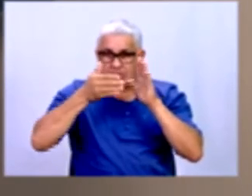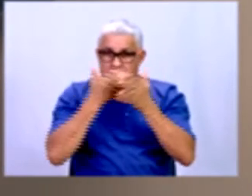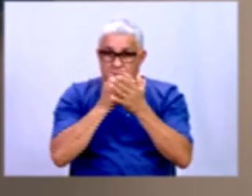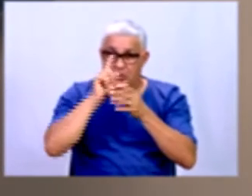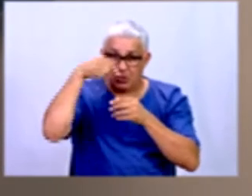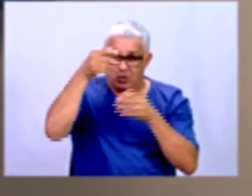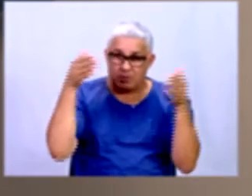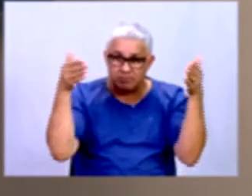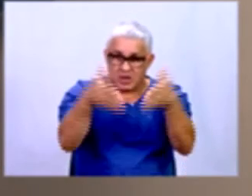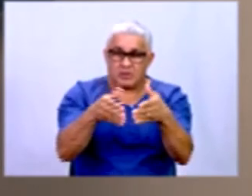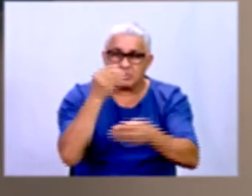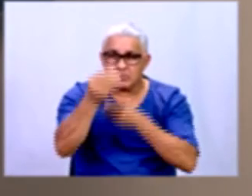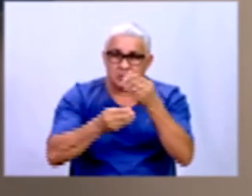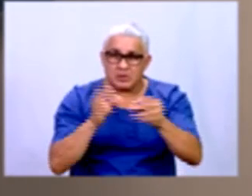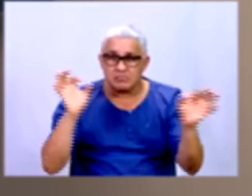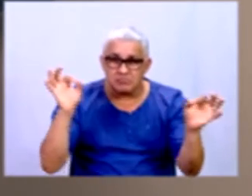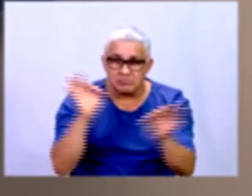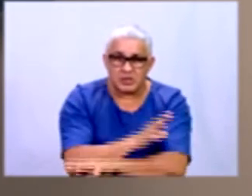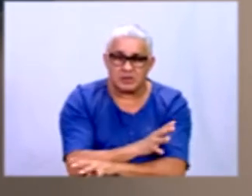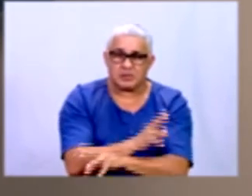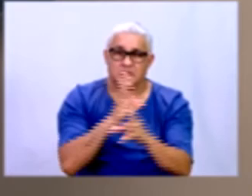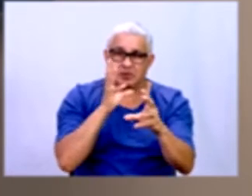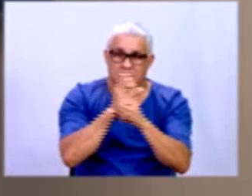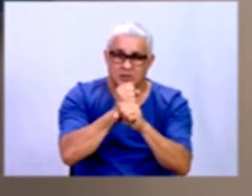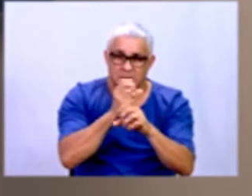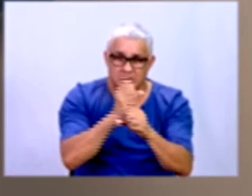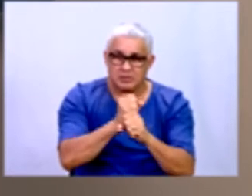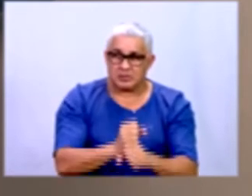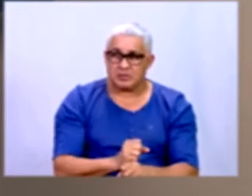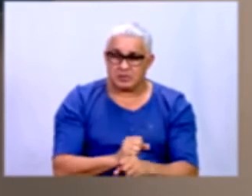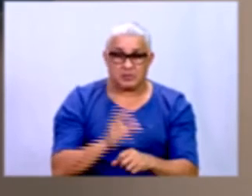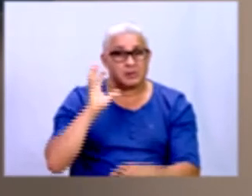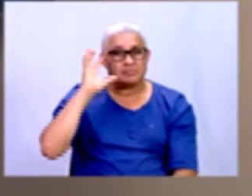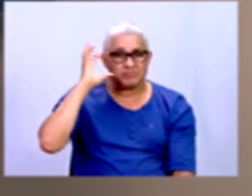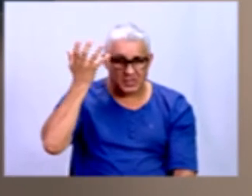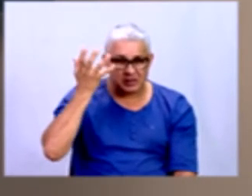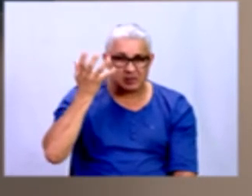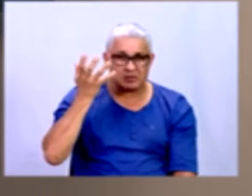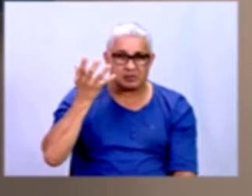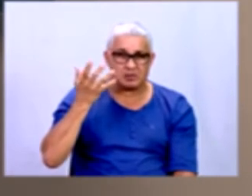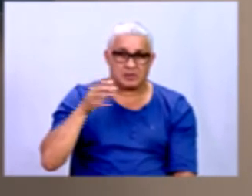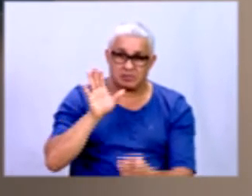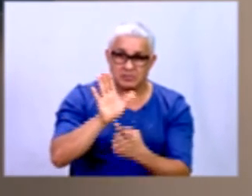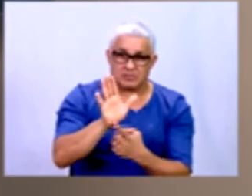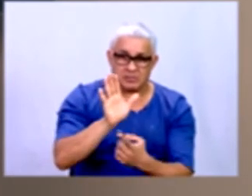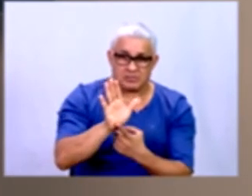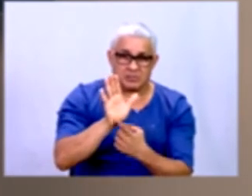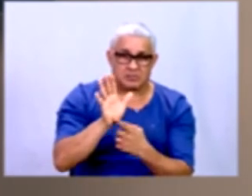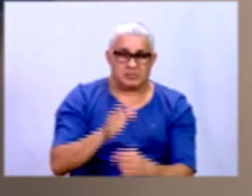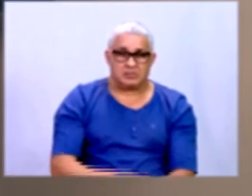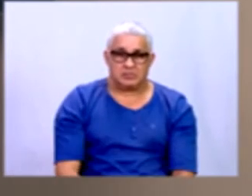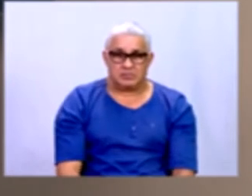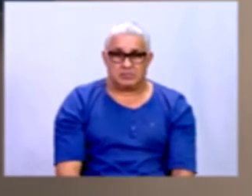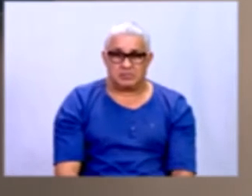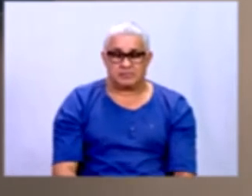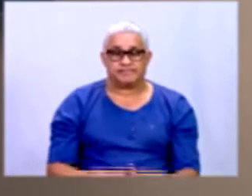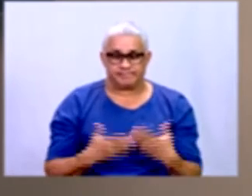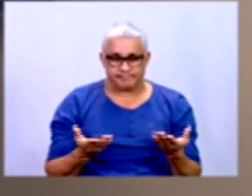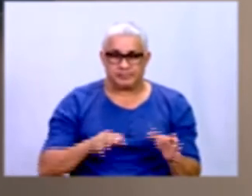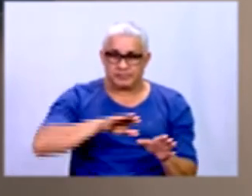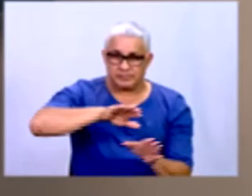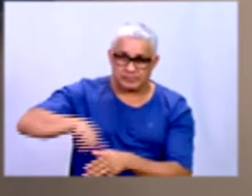faz para chegar ali numa... Ah, eu decidi que vai ser essa amostra, esse tipo de amostra, tá? Então,